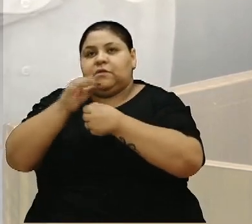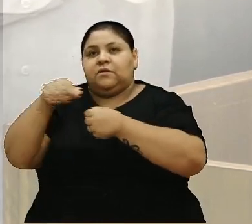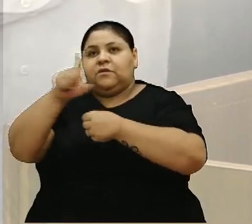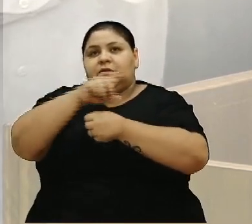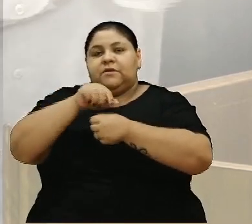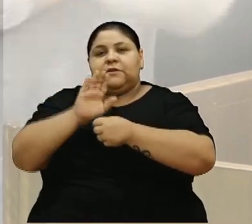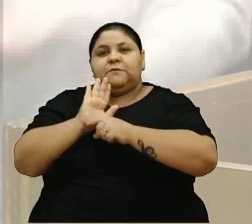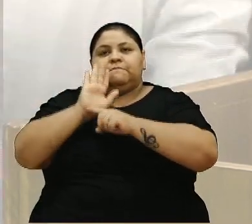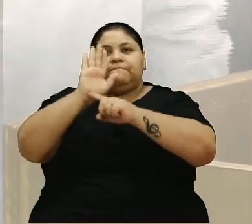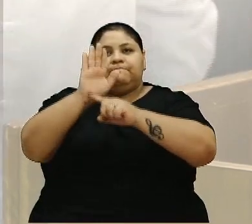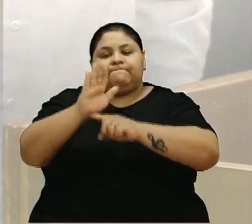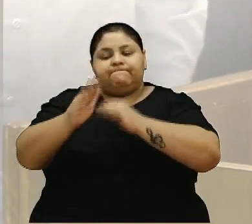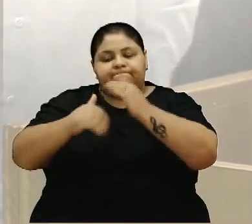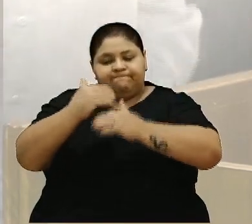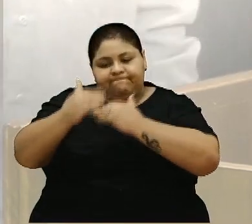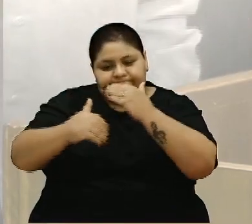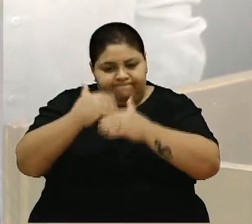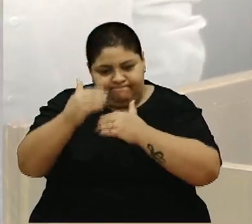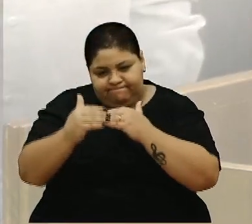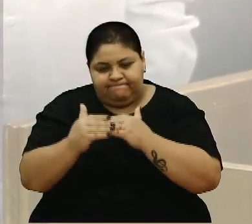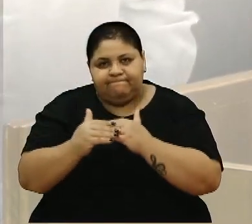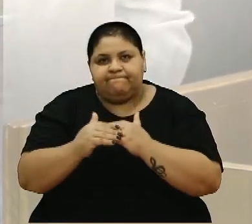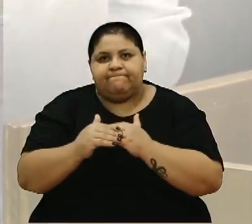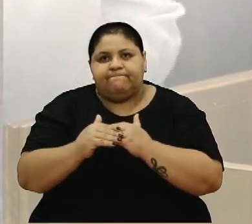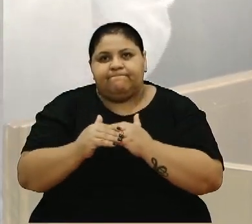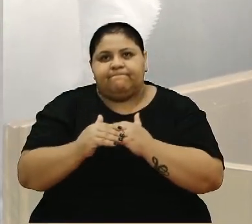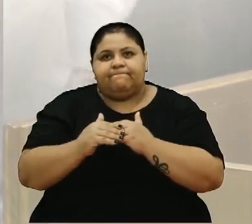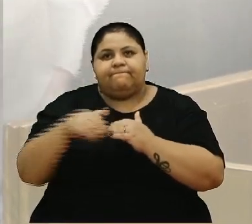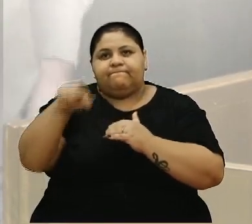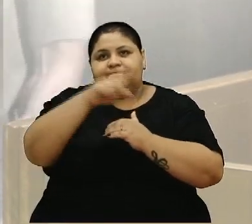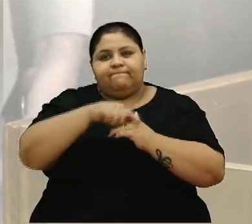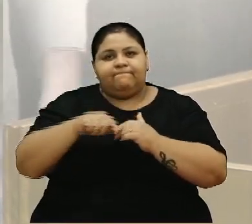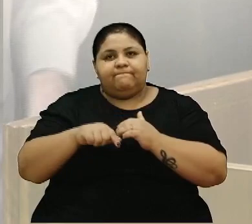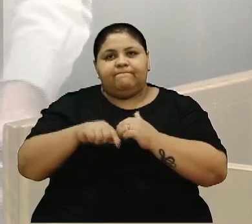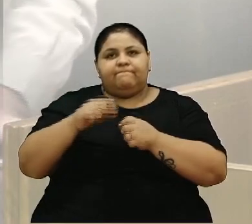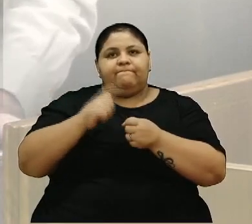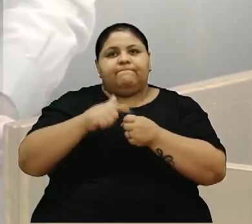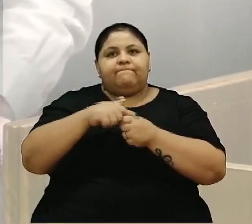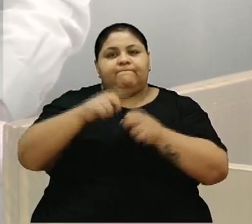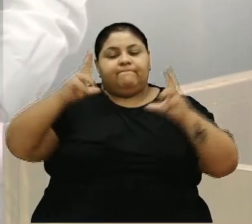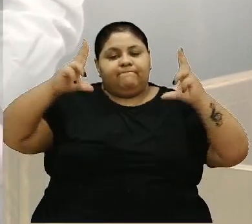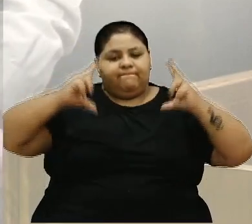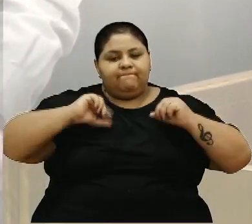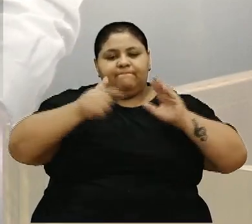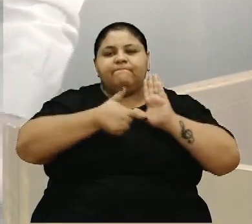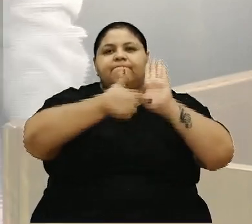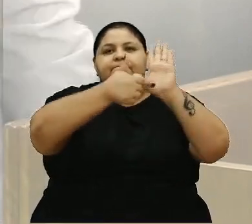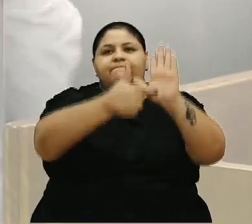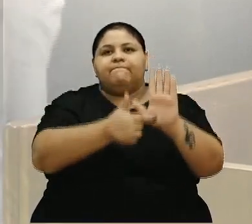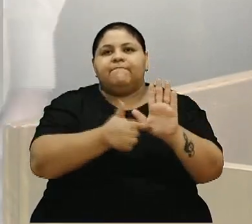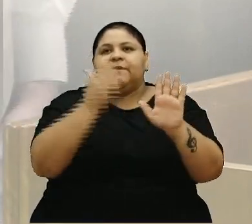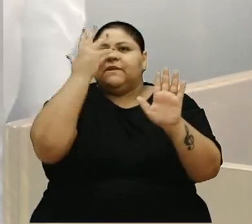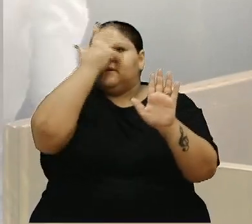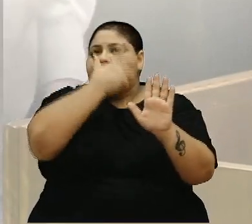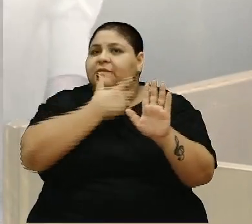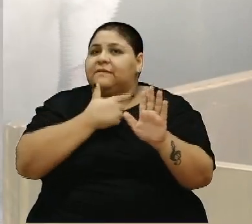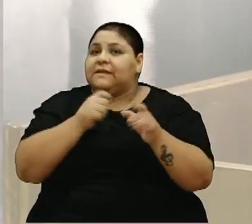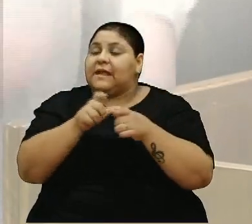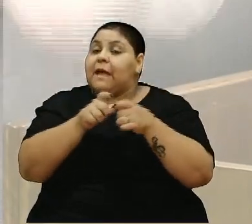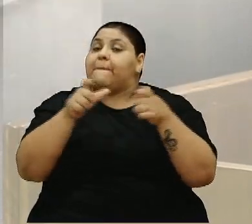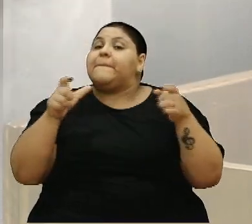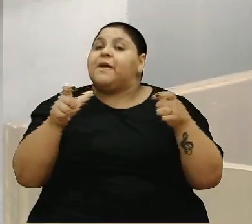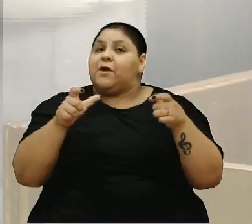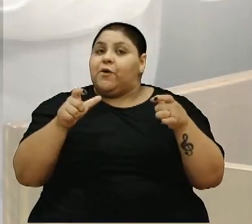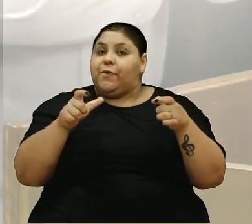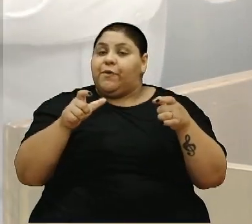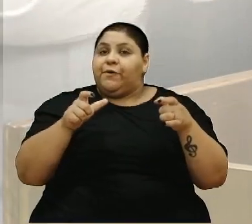ele continue perpetuando e crescendo cada vez mais. Nosso município merece se destacar por uma festa tão linda, afinal é a maior festa comunitária do